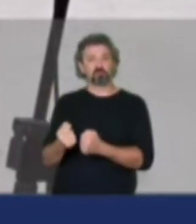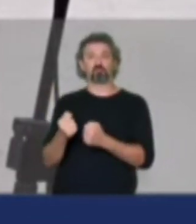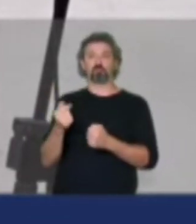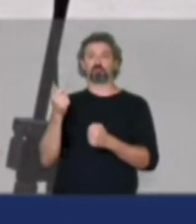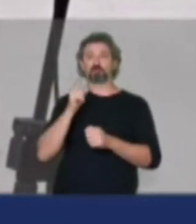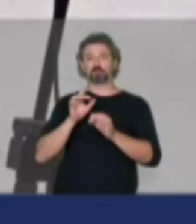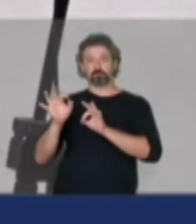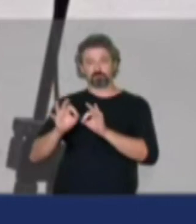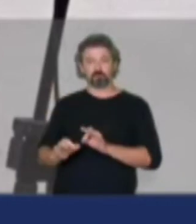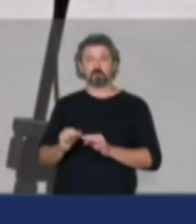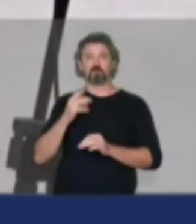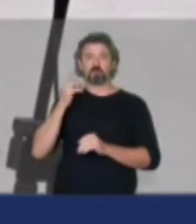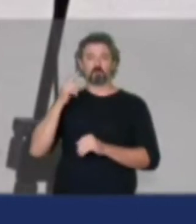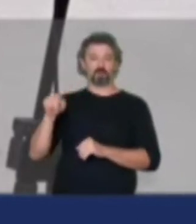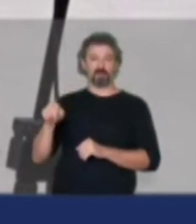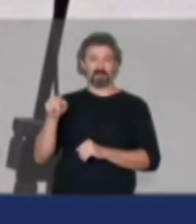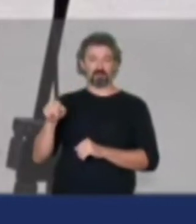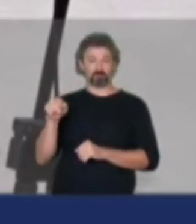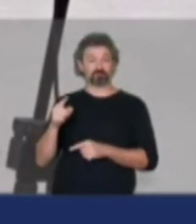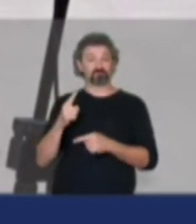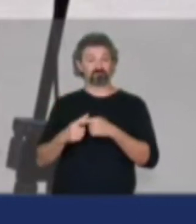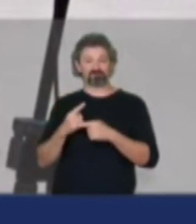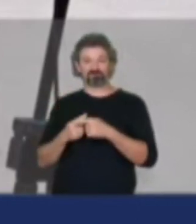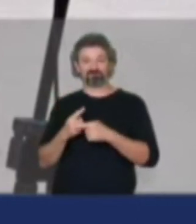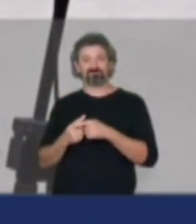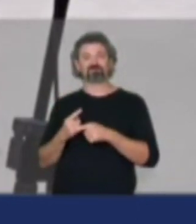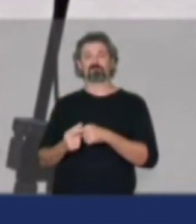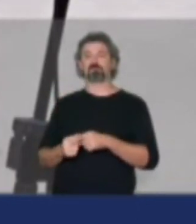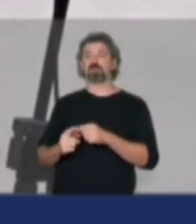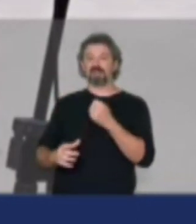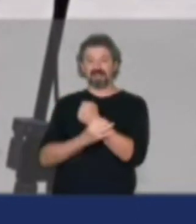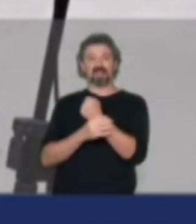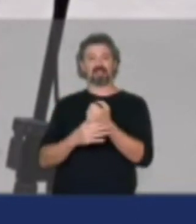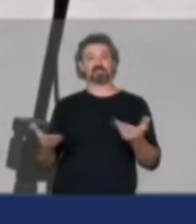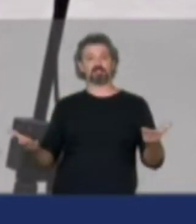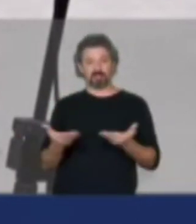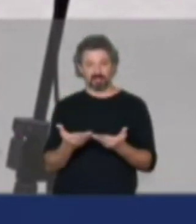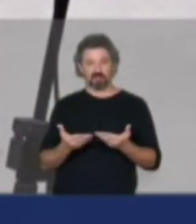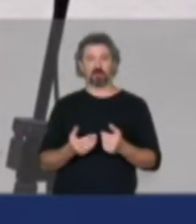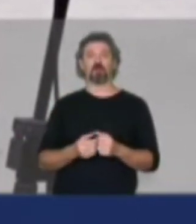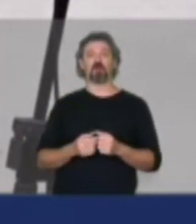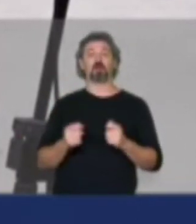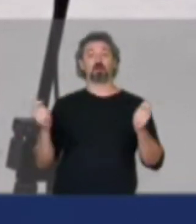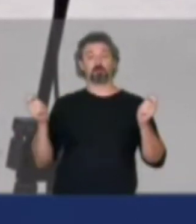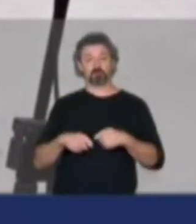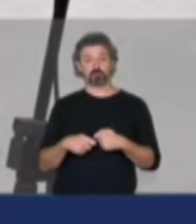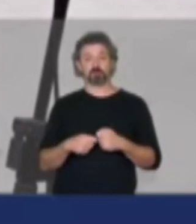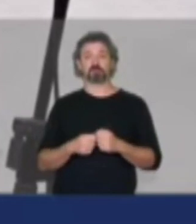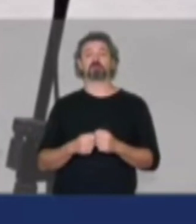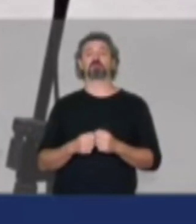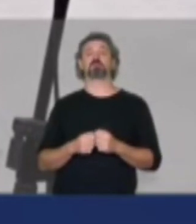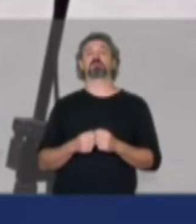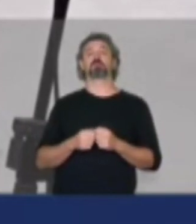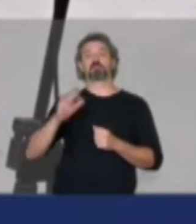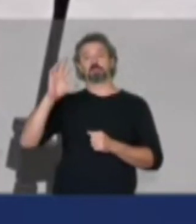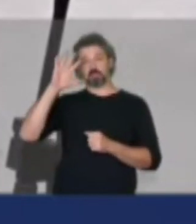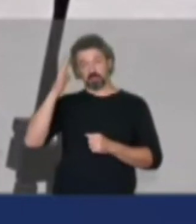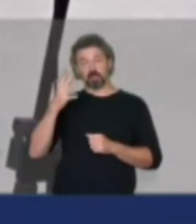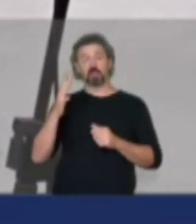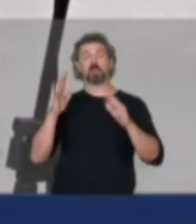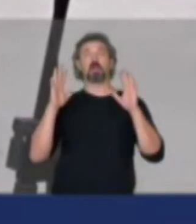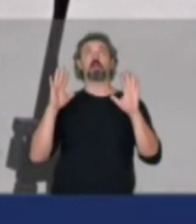deputado Mauro Filho, que, sem dúvida, nos garante, nesse momento, a possibilidade de resolver, finalmente,